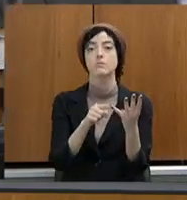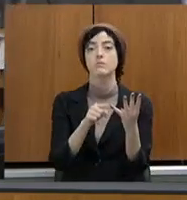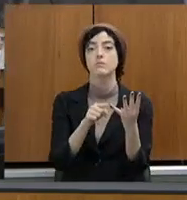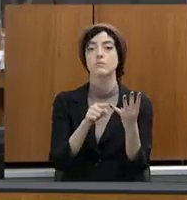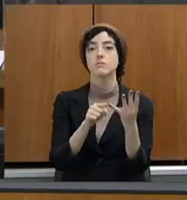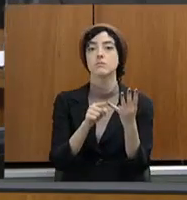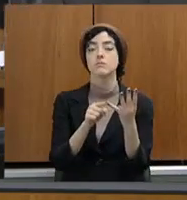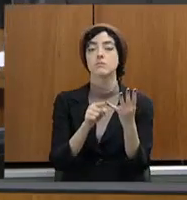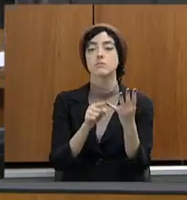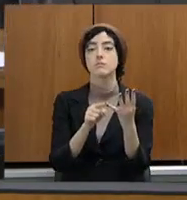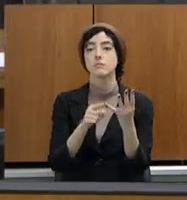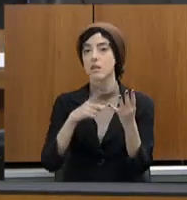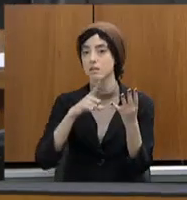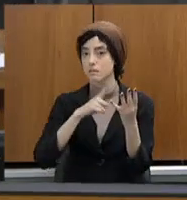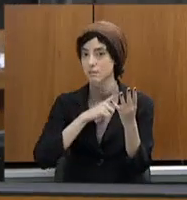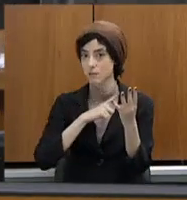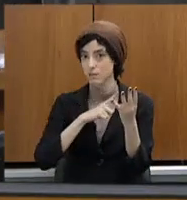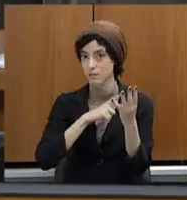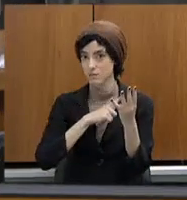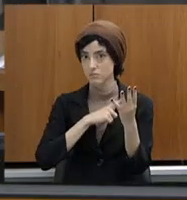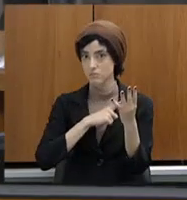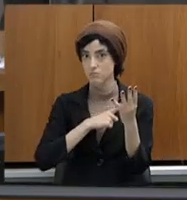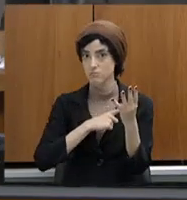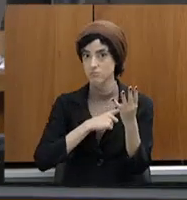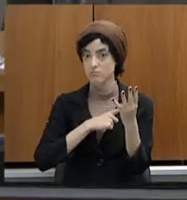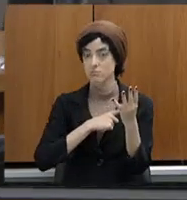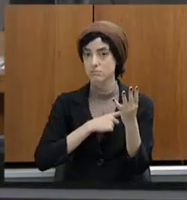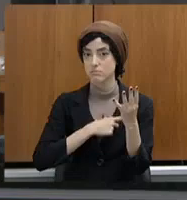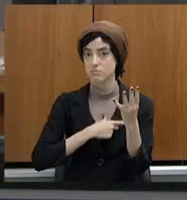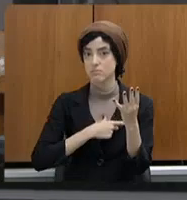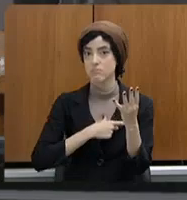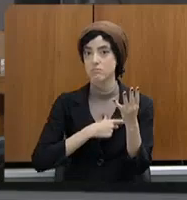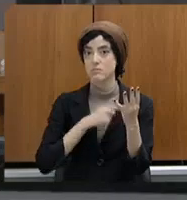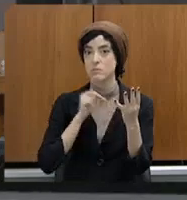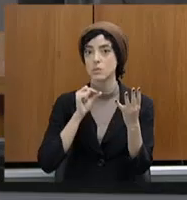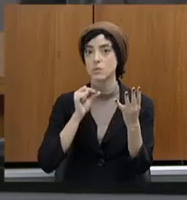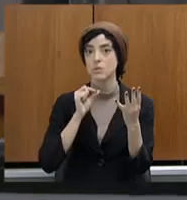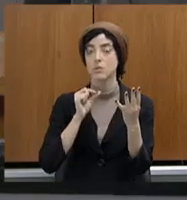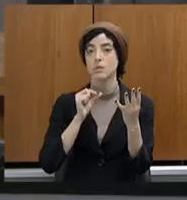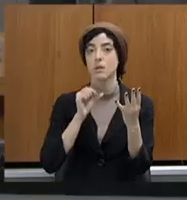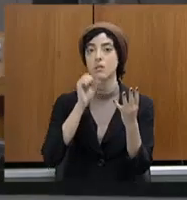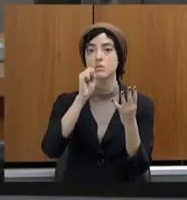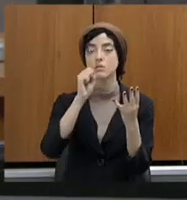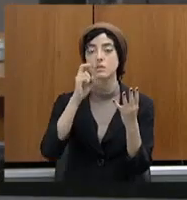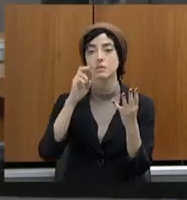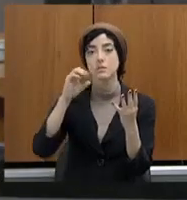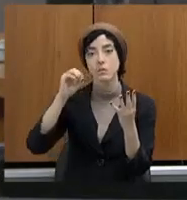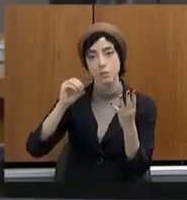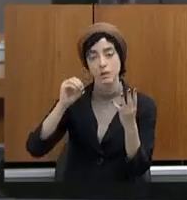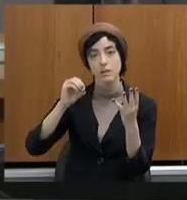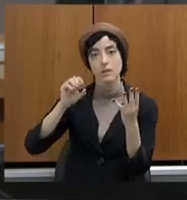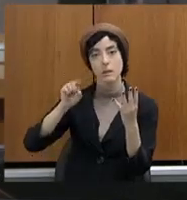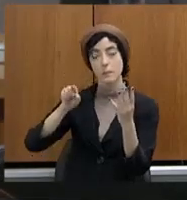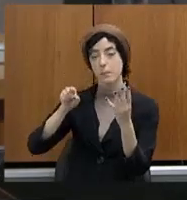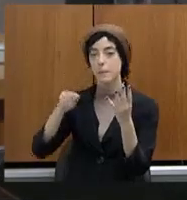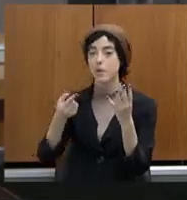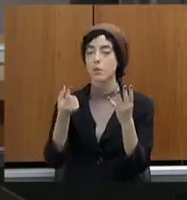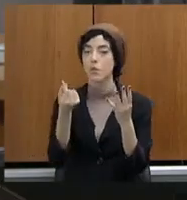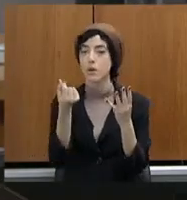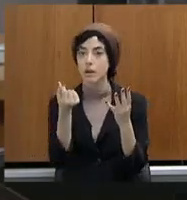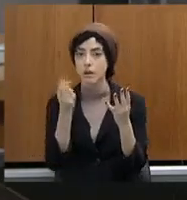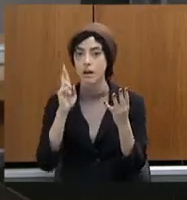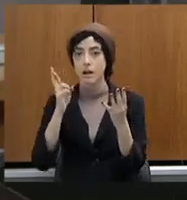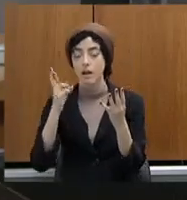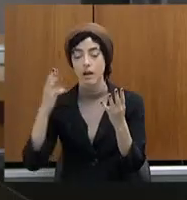têm aí a destinação, que é aqui em Belo Horizonte, de 850 mil reais para a